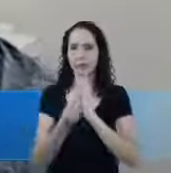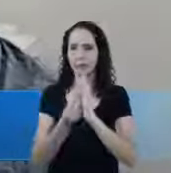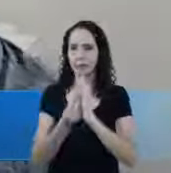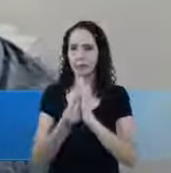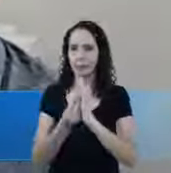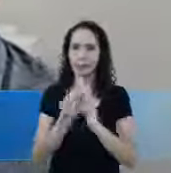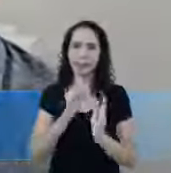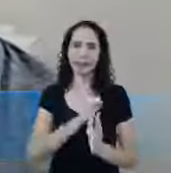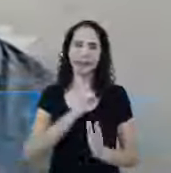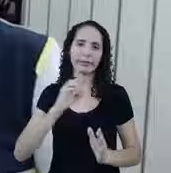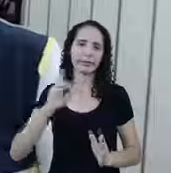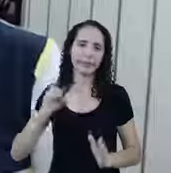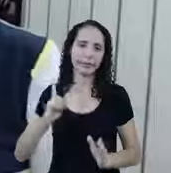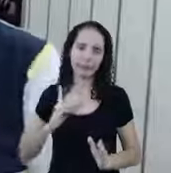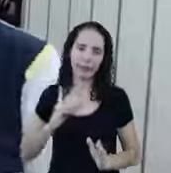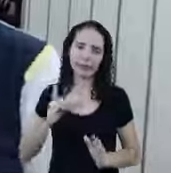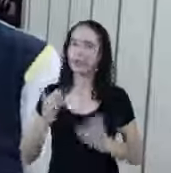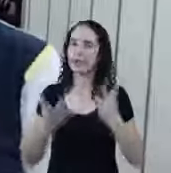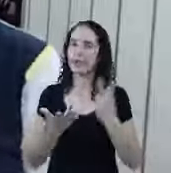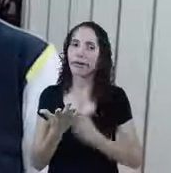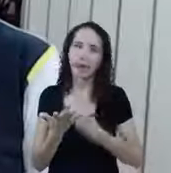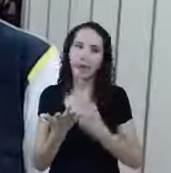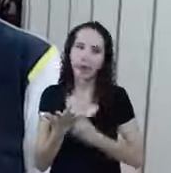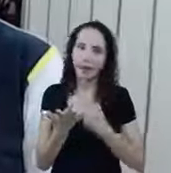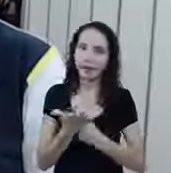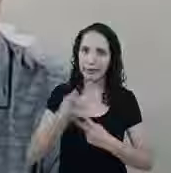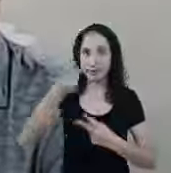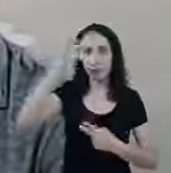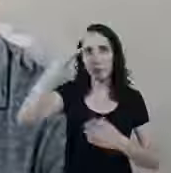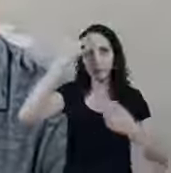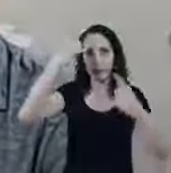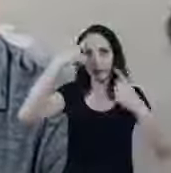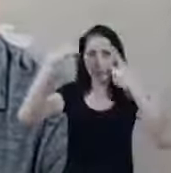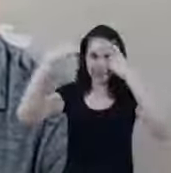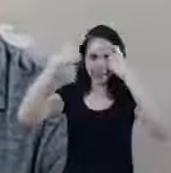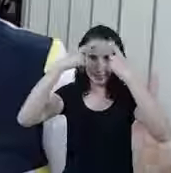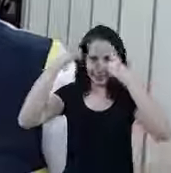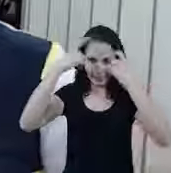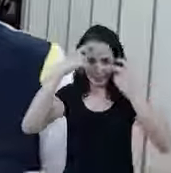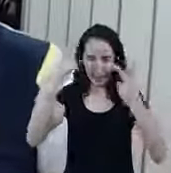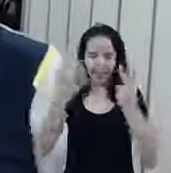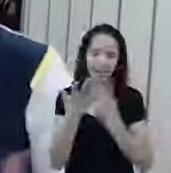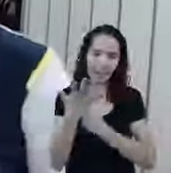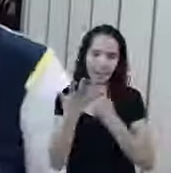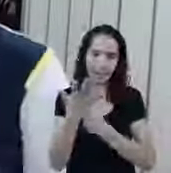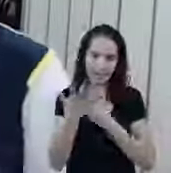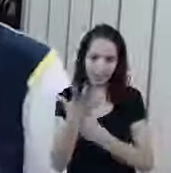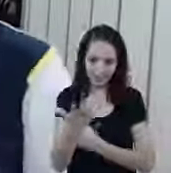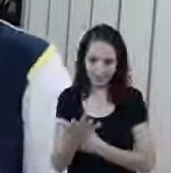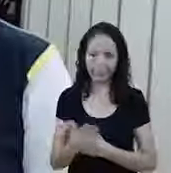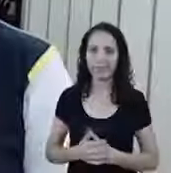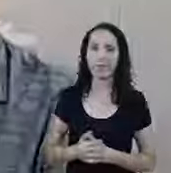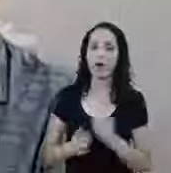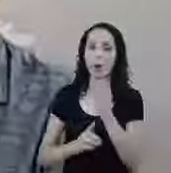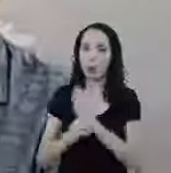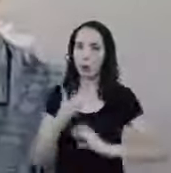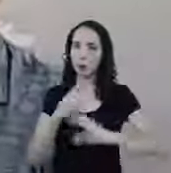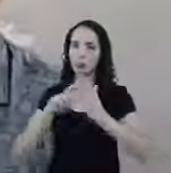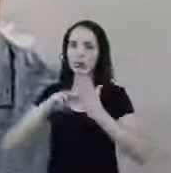sacerdote E um clero Tudo isso vem a ser É uma construção Que a gente tem Desde o Romanismo Renovação da nossa mente É